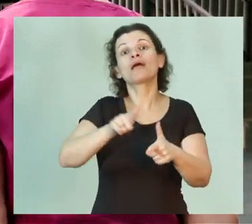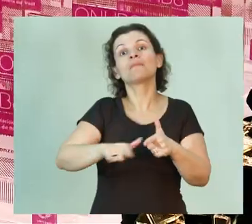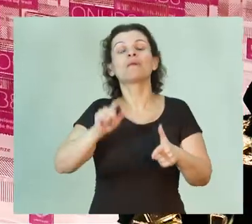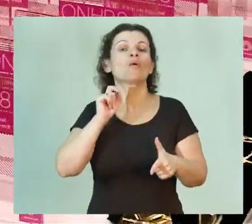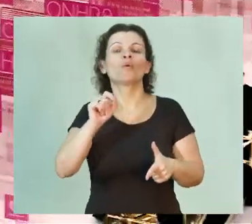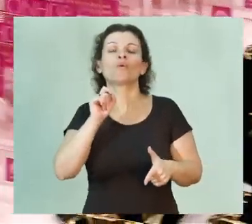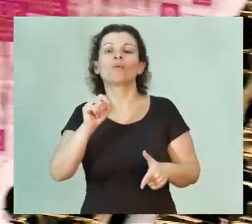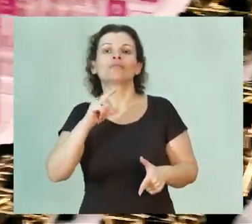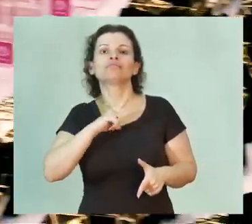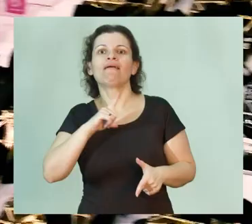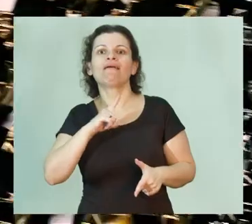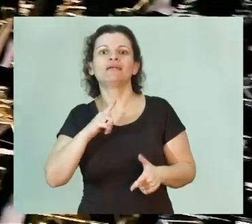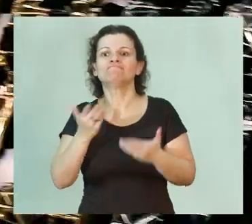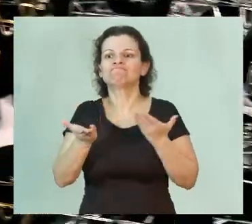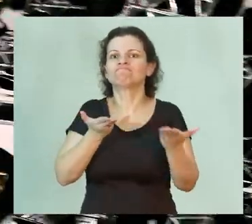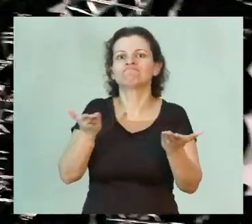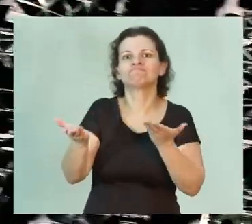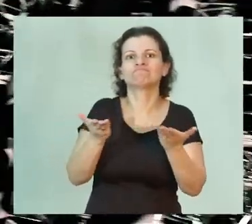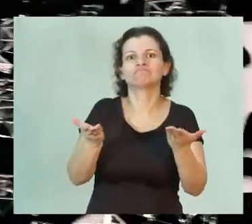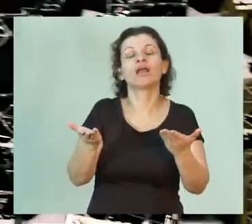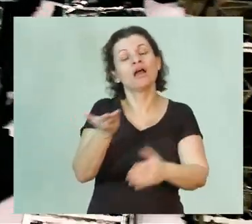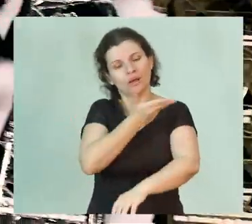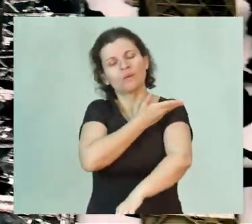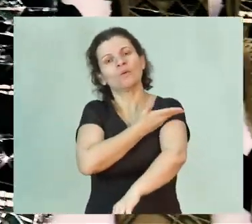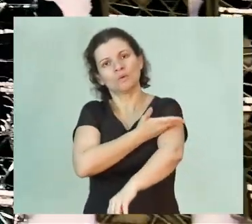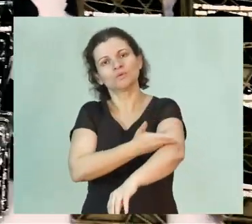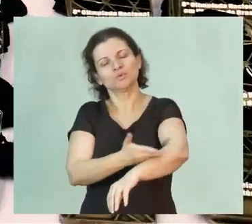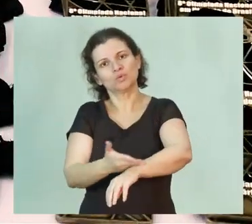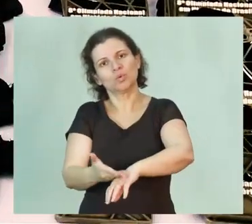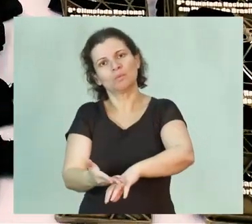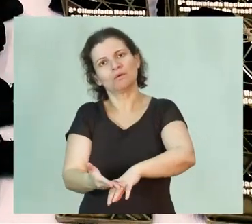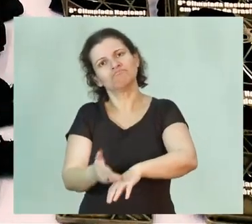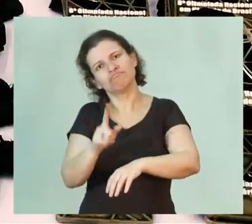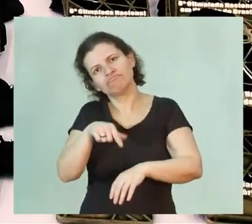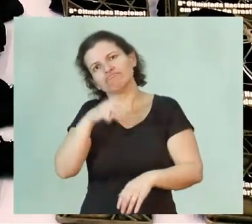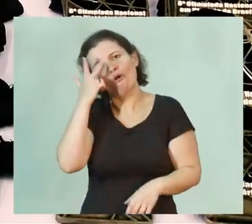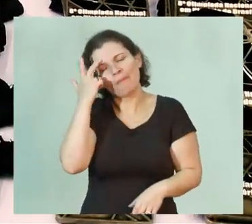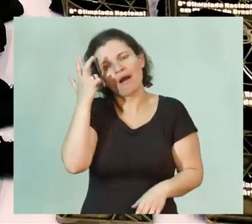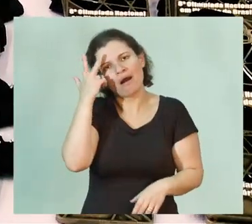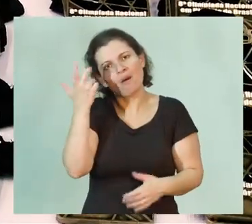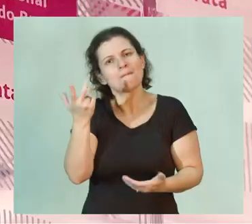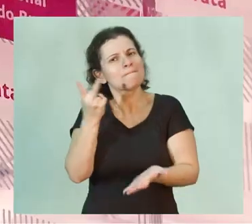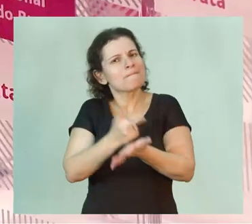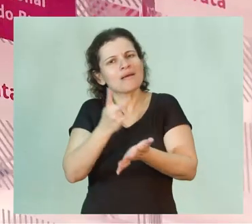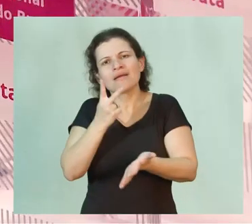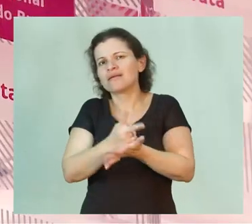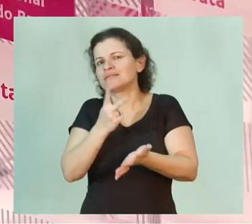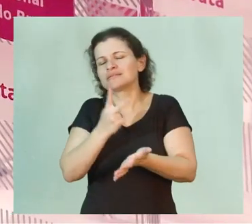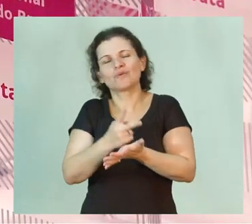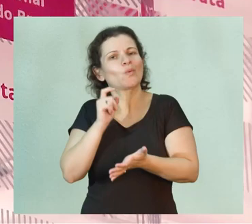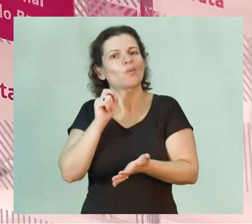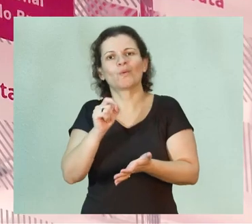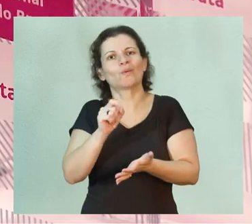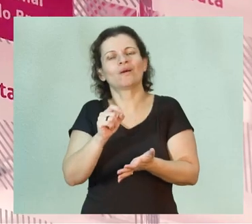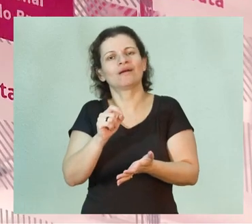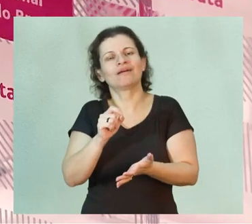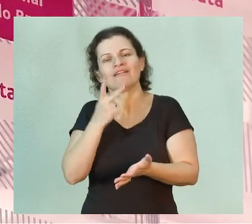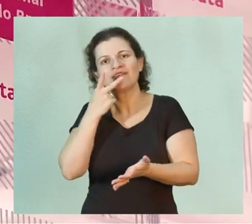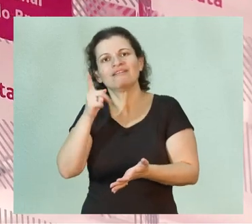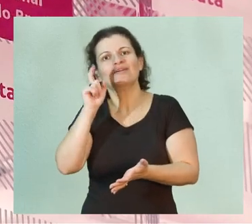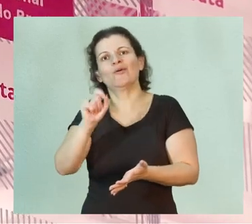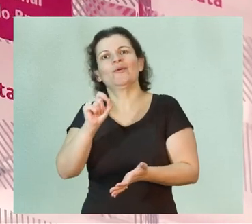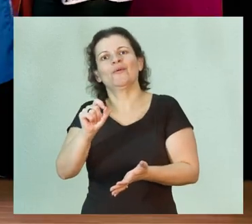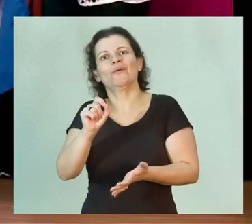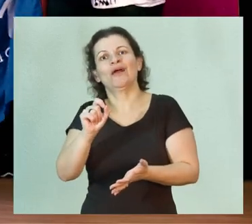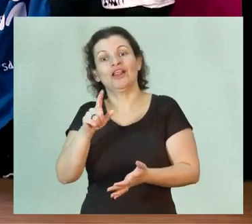os quais lidamos, eles costumam ser geralmente os mesmos e dizem respeito àquilo